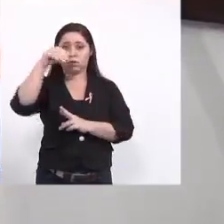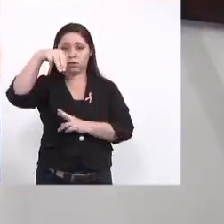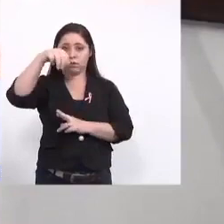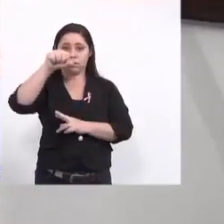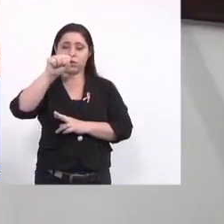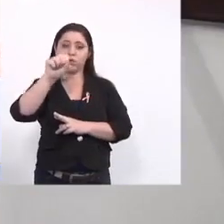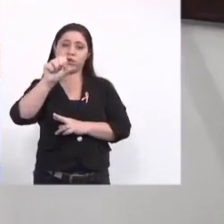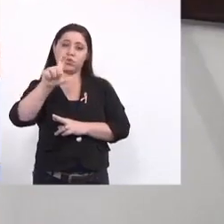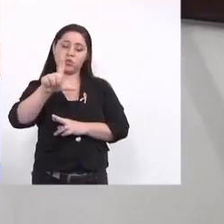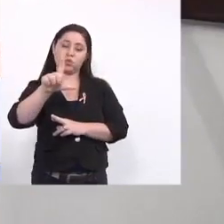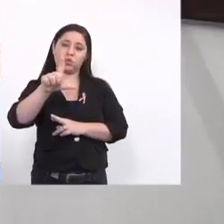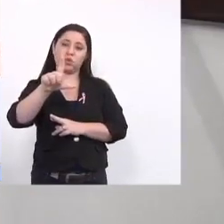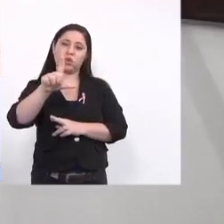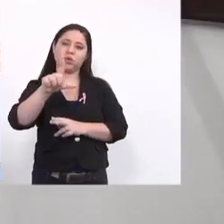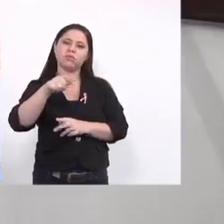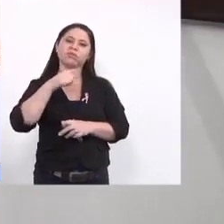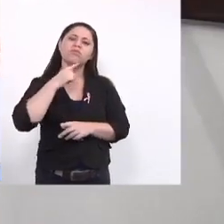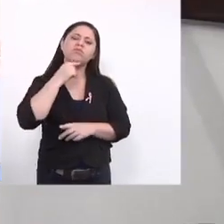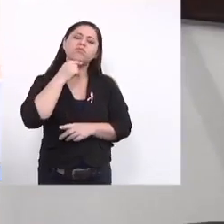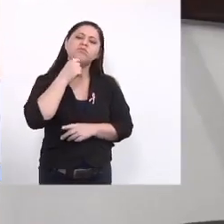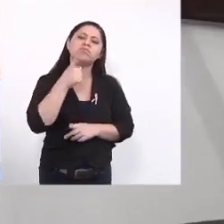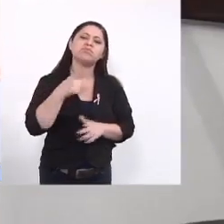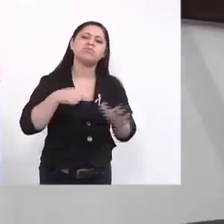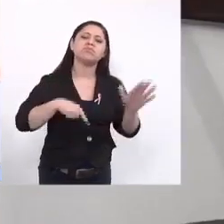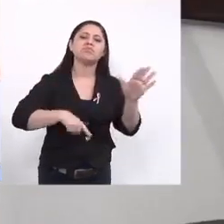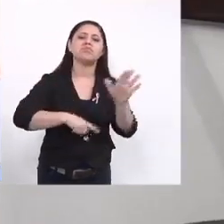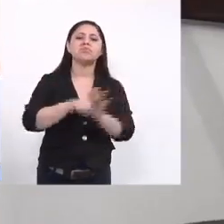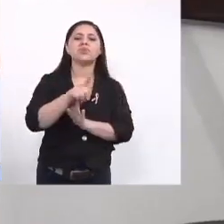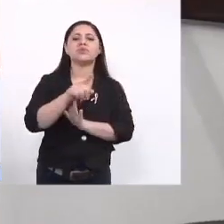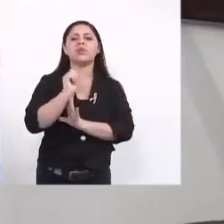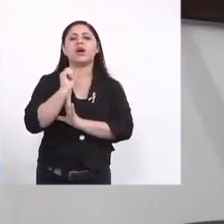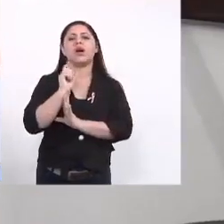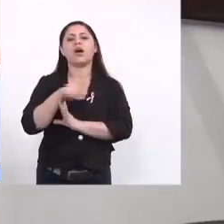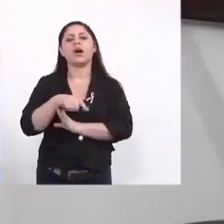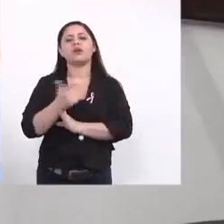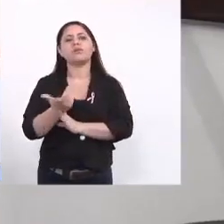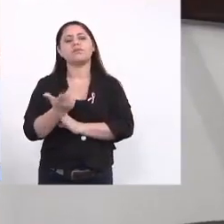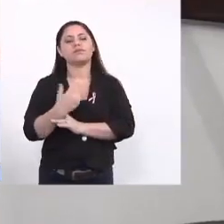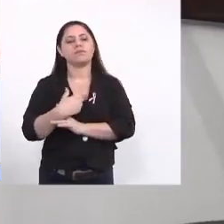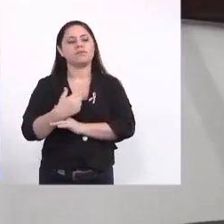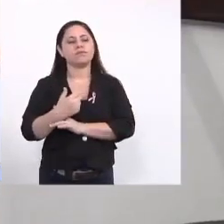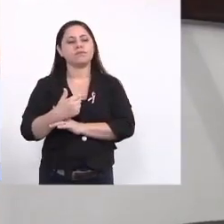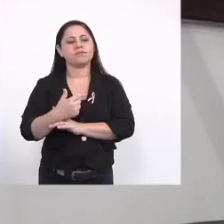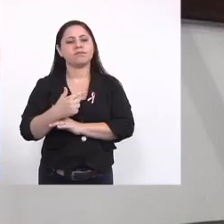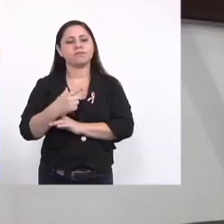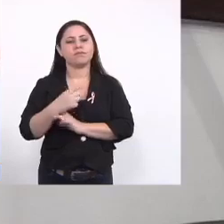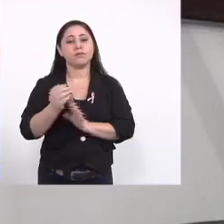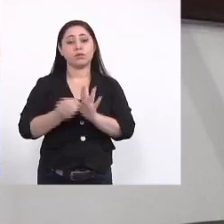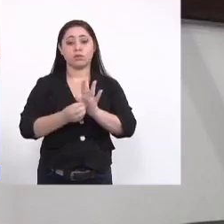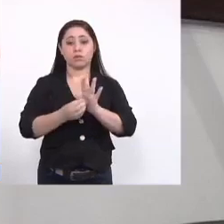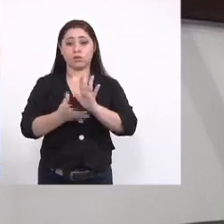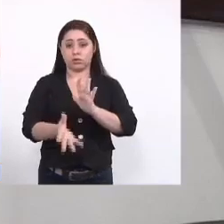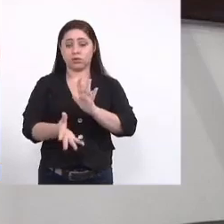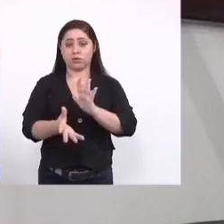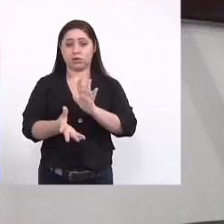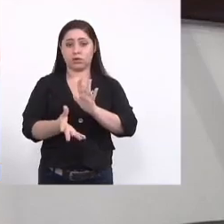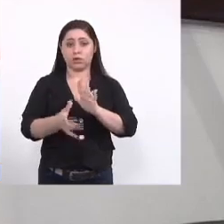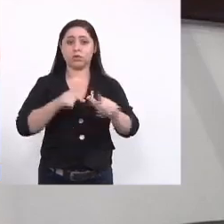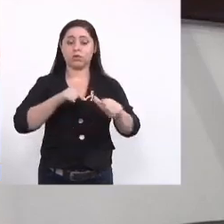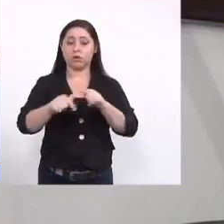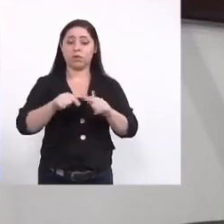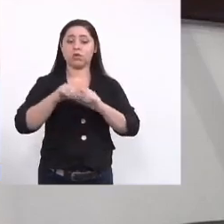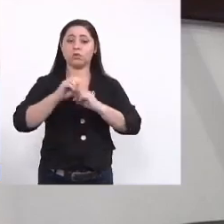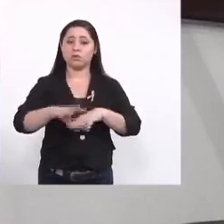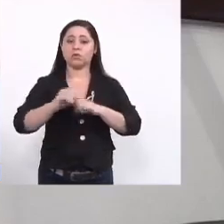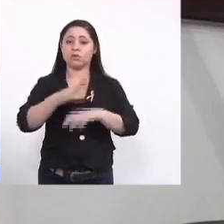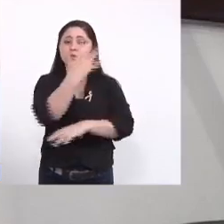o meu questionamento é na verdade é um questionamento é uma é uma indicação eu trabalho com a educação